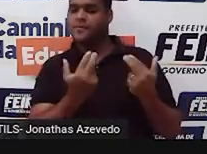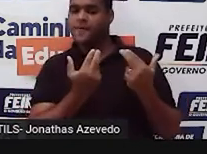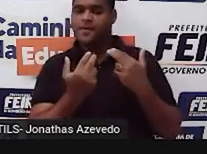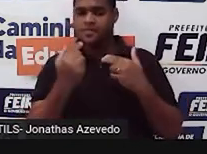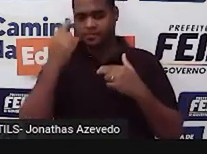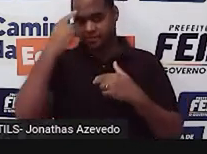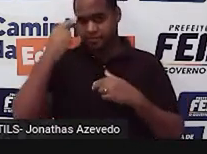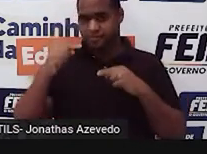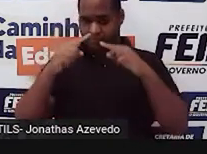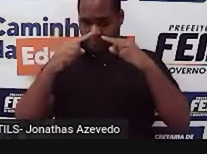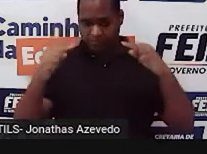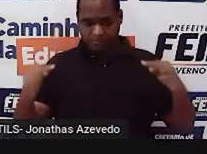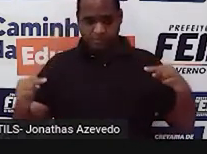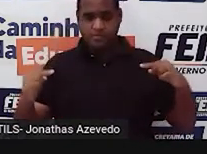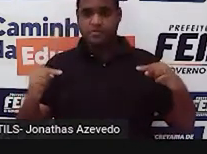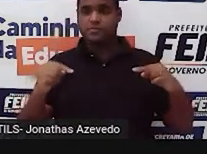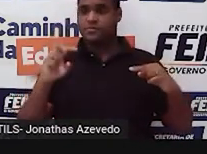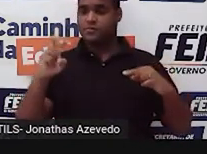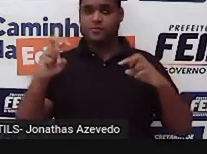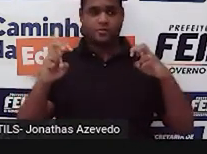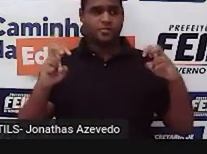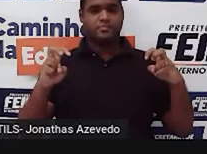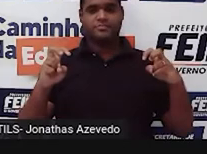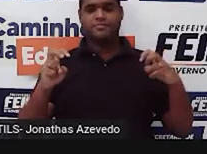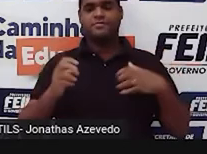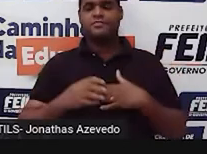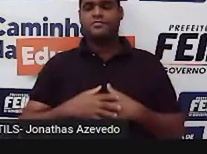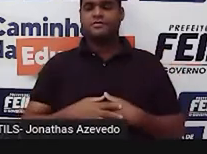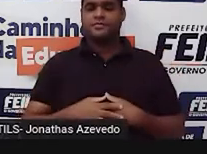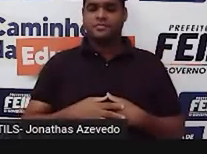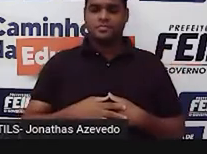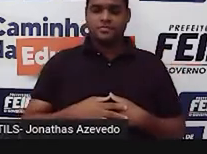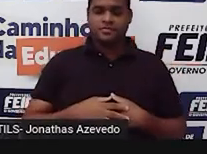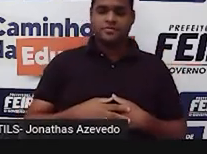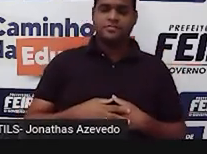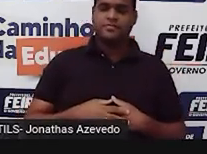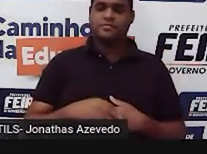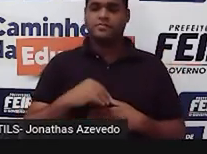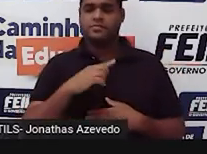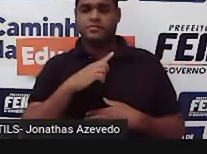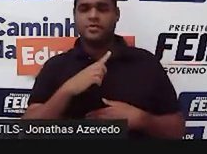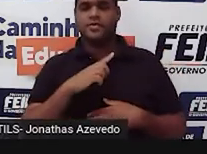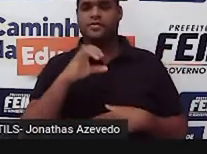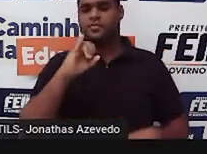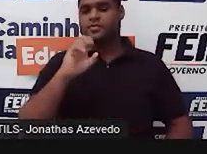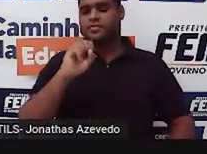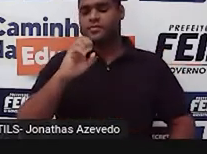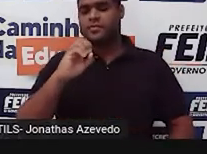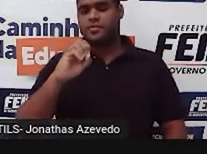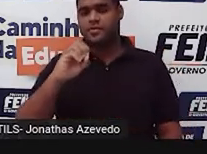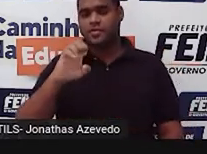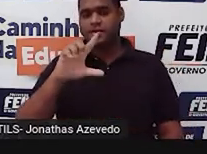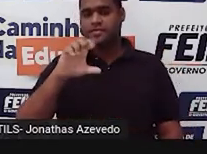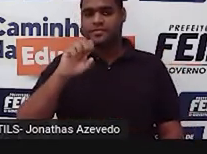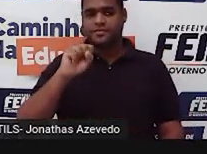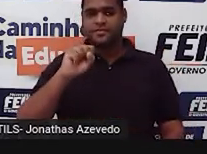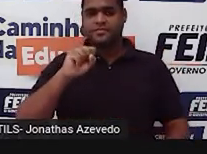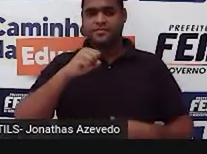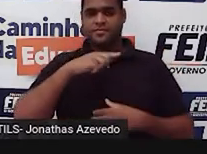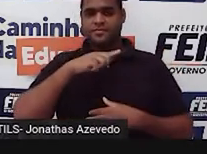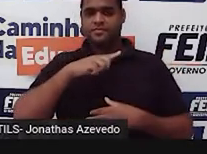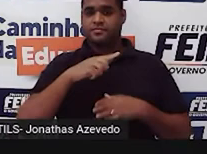uma medida 5, tá bom? Esse é o triângulo isósceles. Bacana?